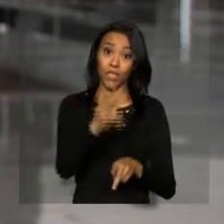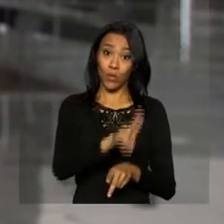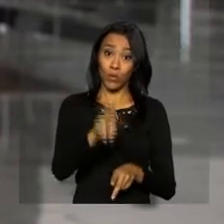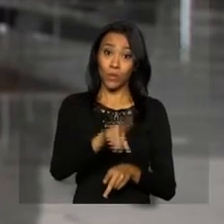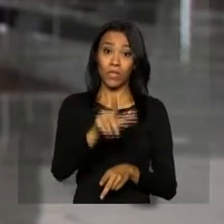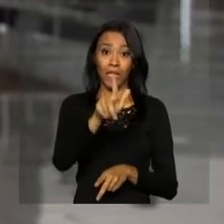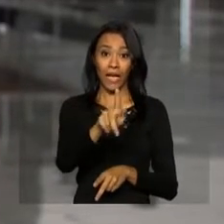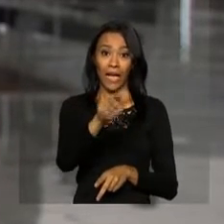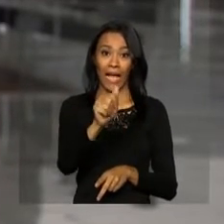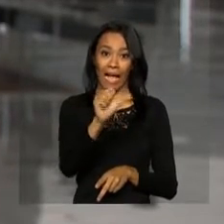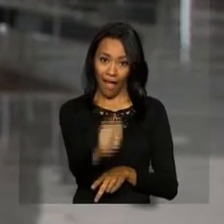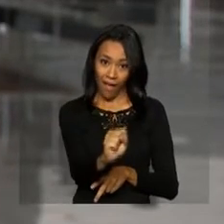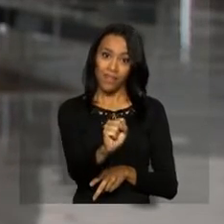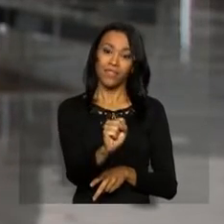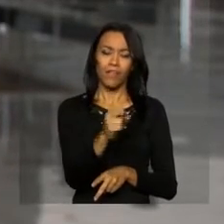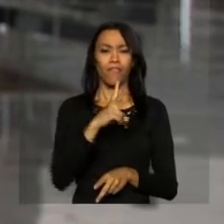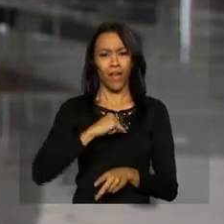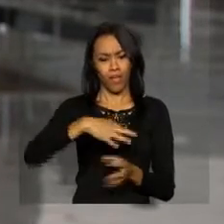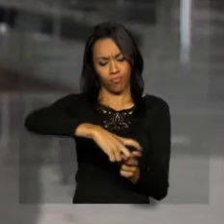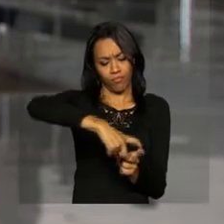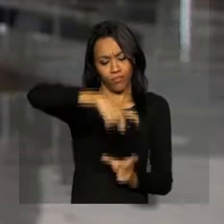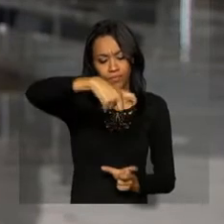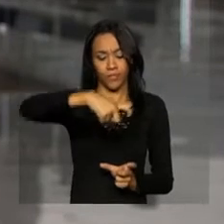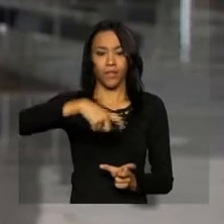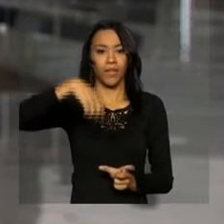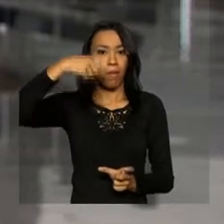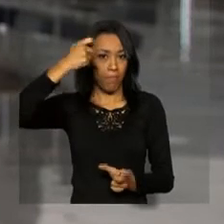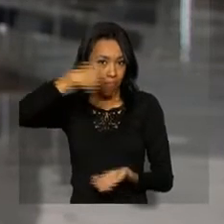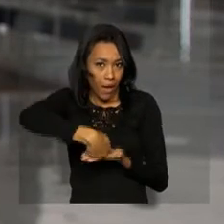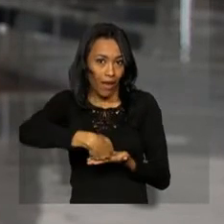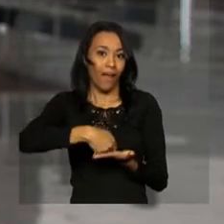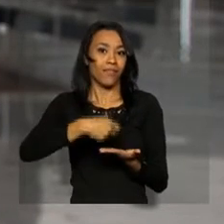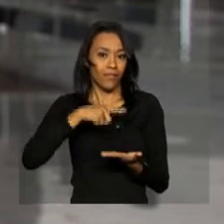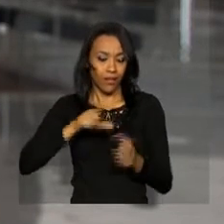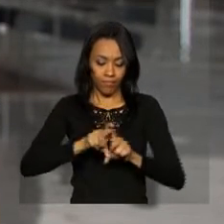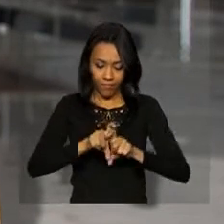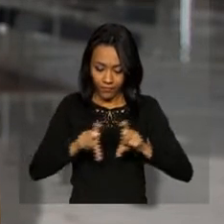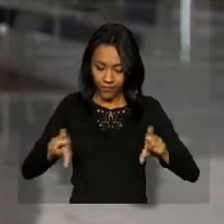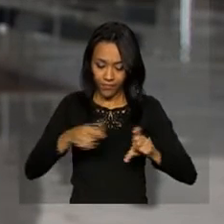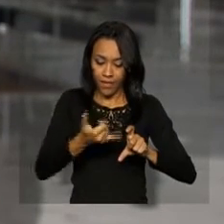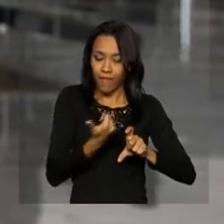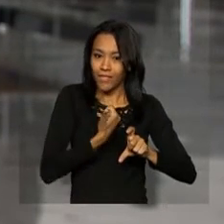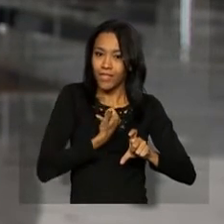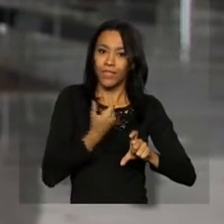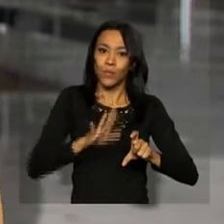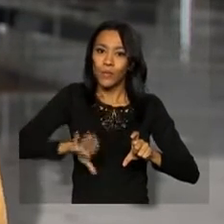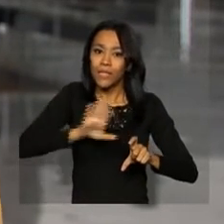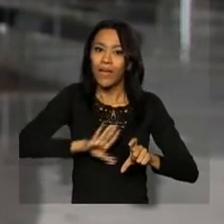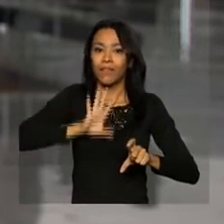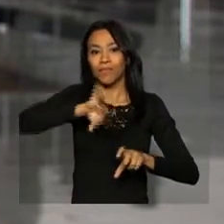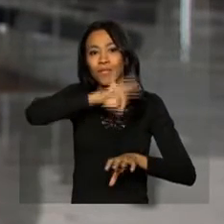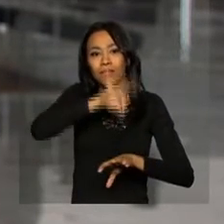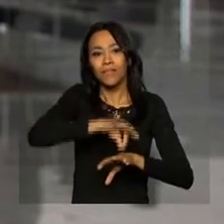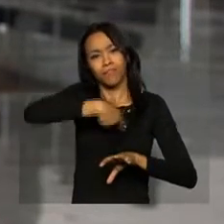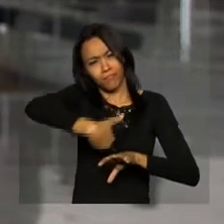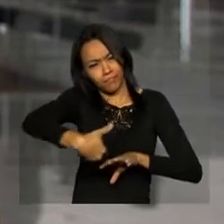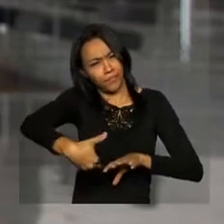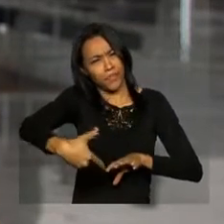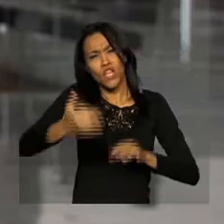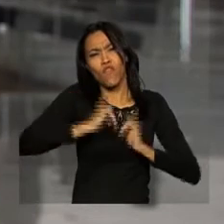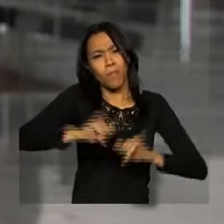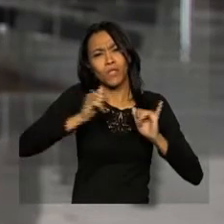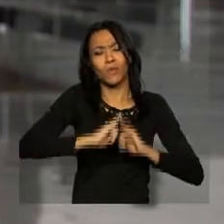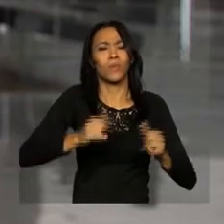encanado passem a receber as contas com essas mensagens impressas, não só de conscientização, mas também com informações sobre